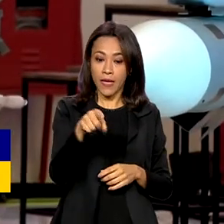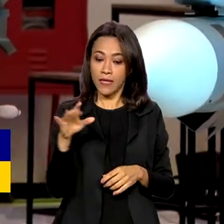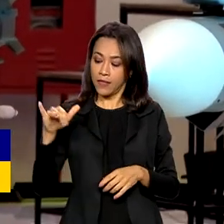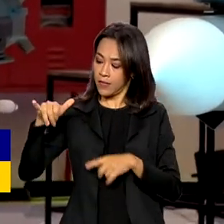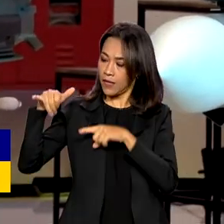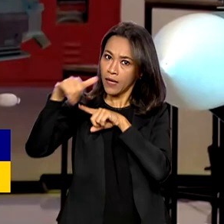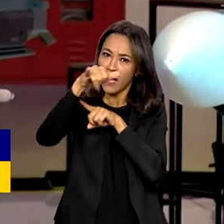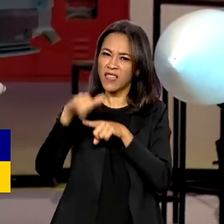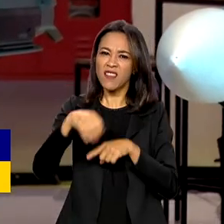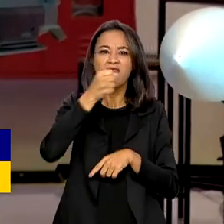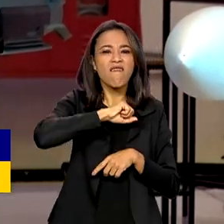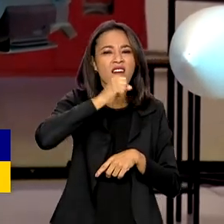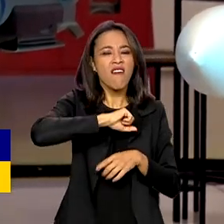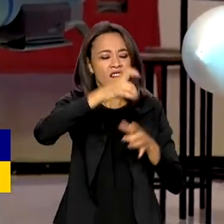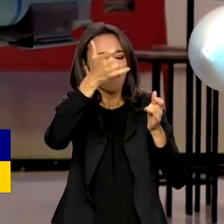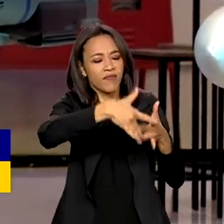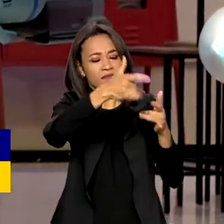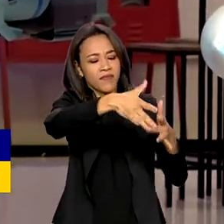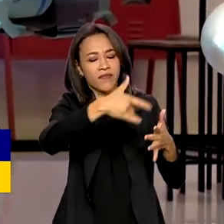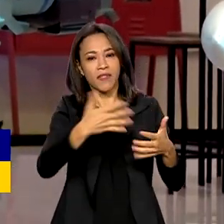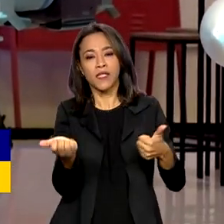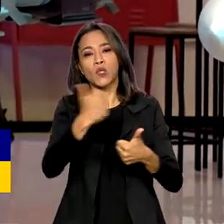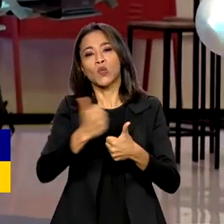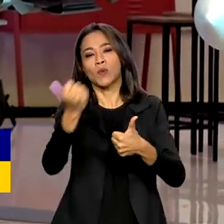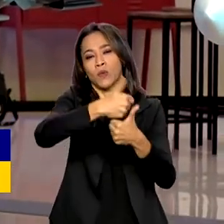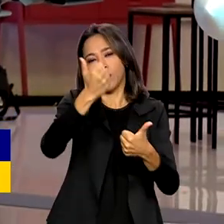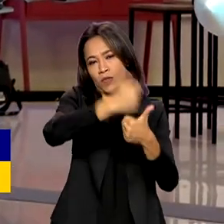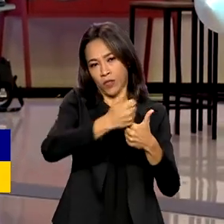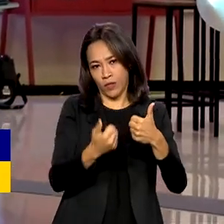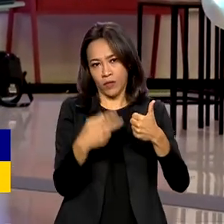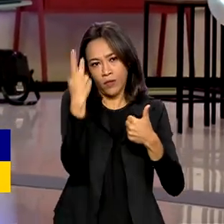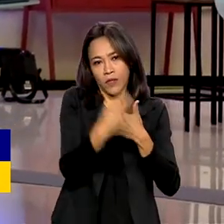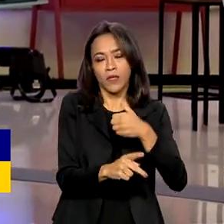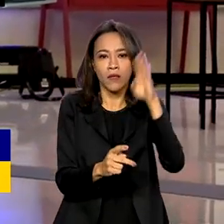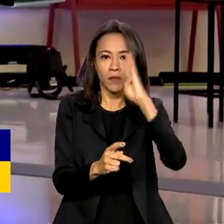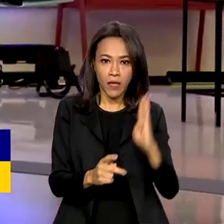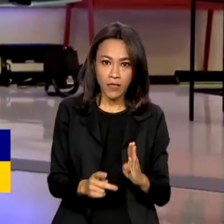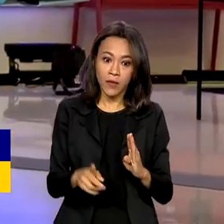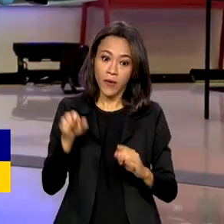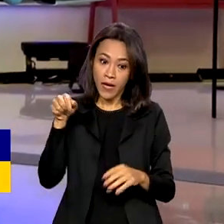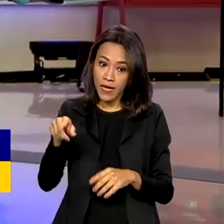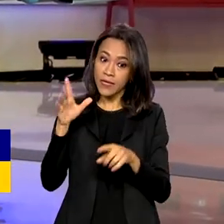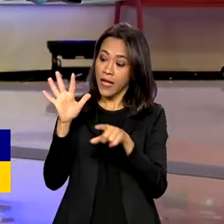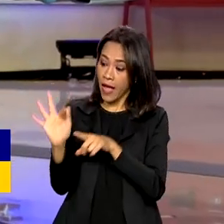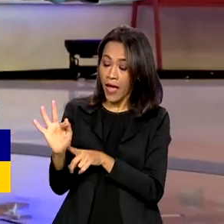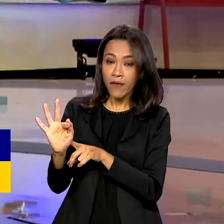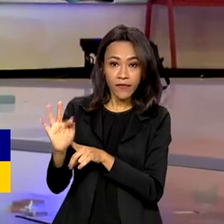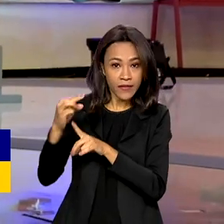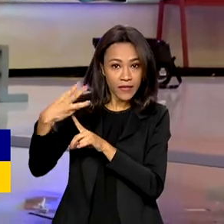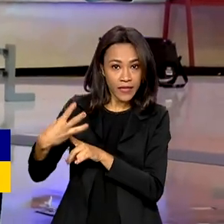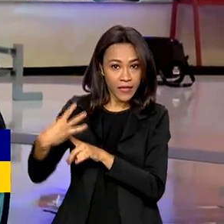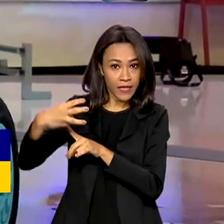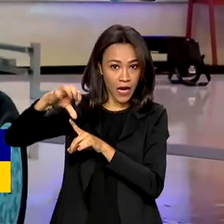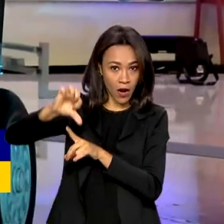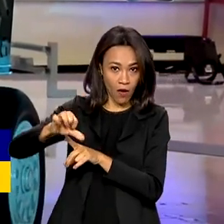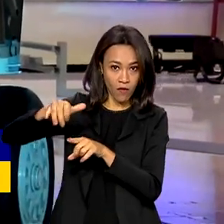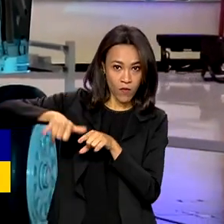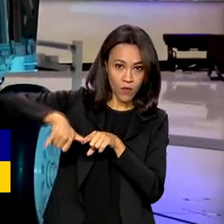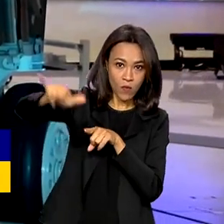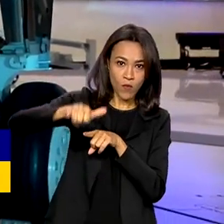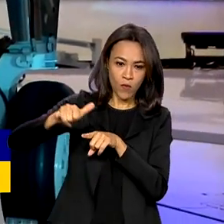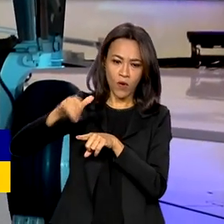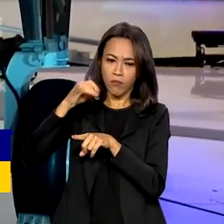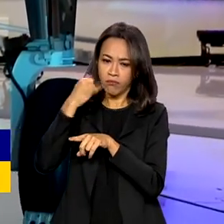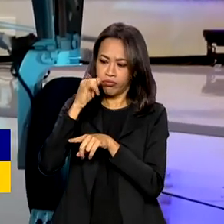substituir as antigas aeronaves da Força Aérea Brasileira. O Gripen F-39 tem um motor de alta eficiência,